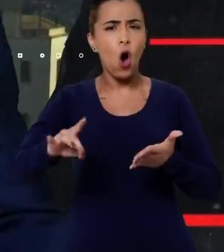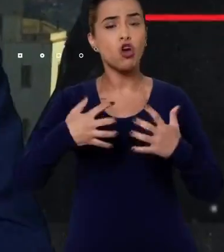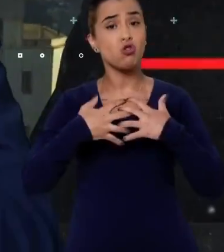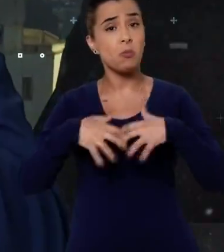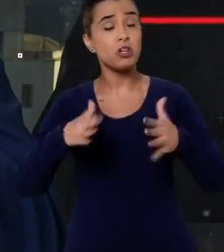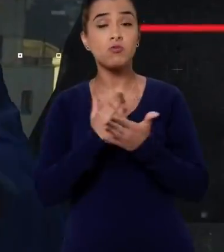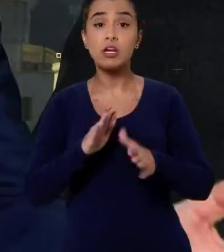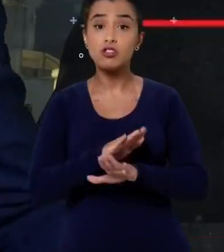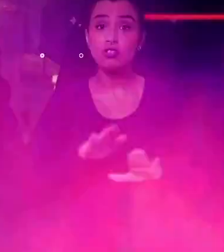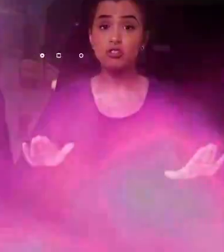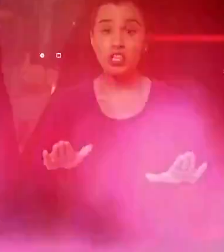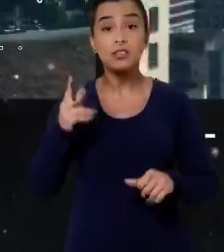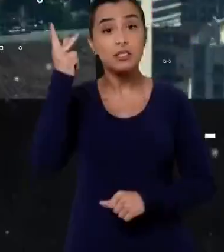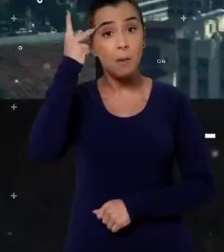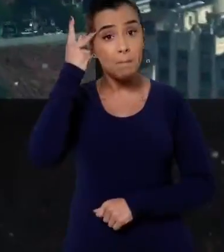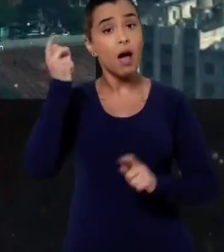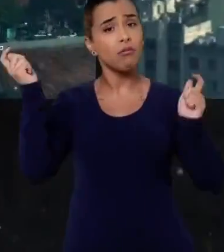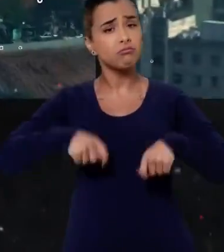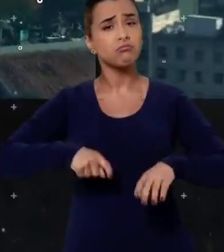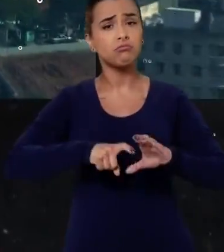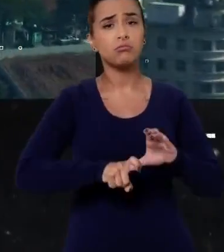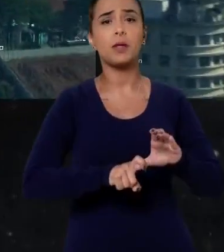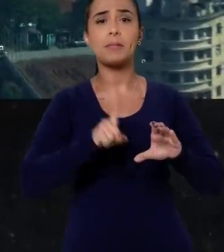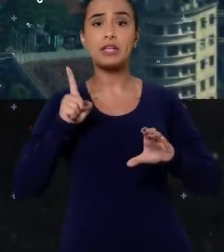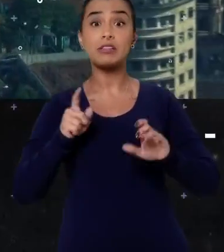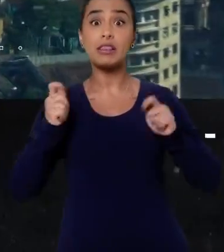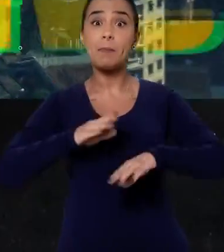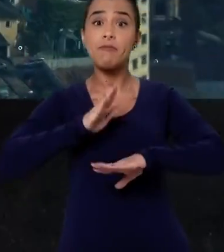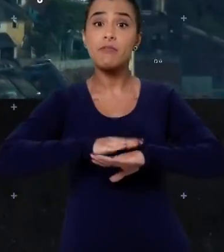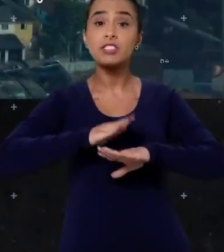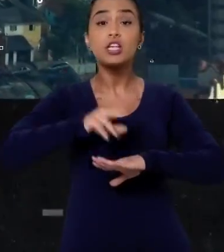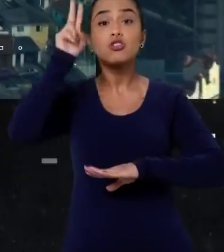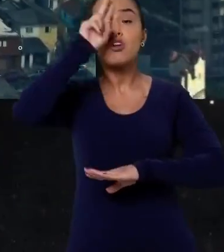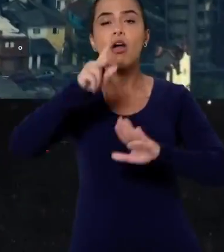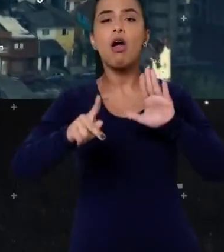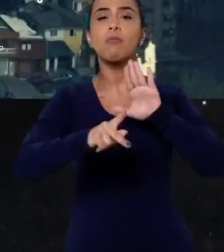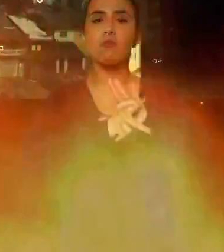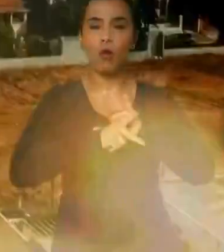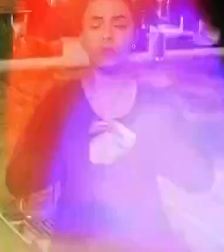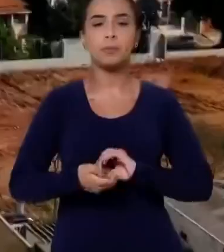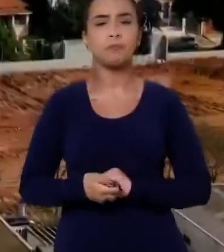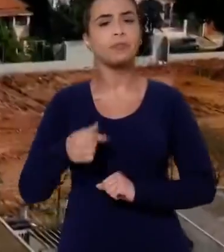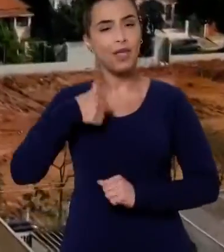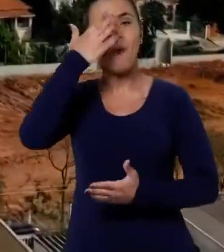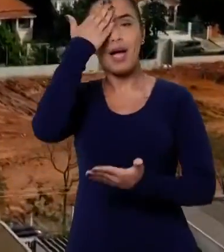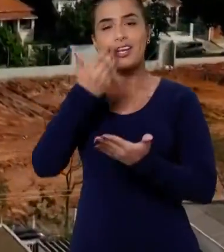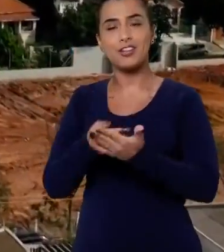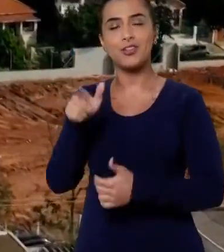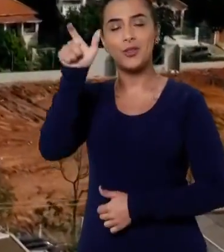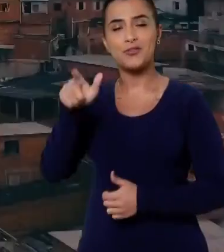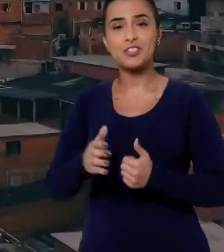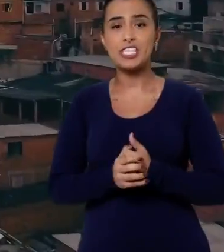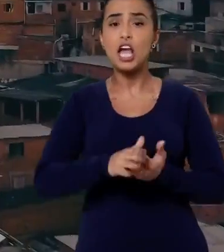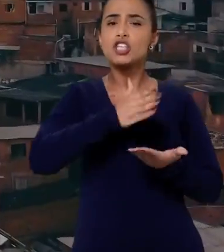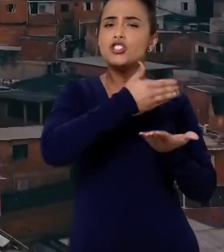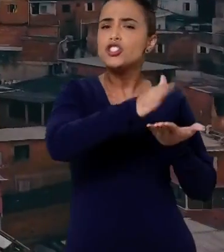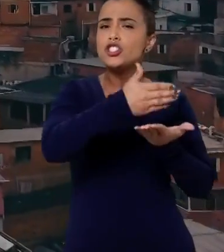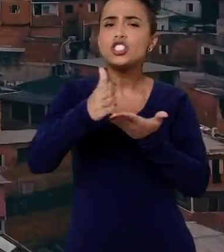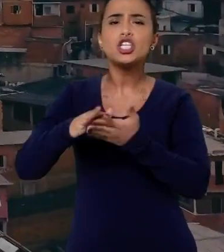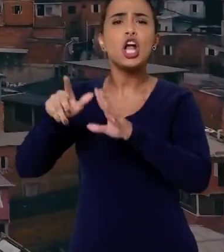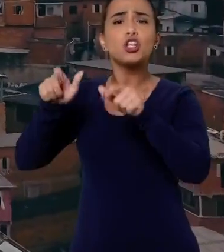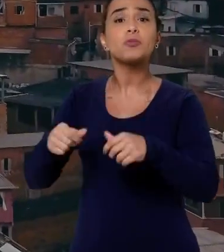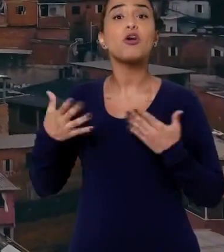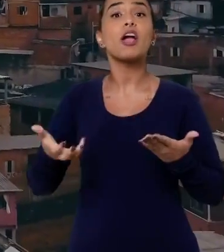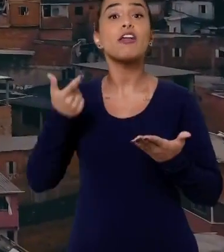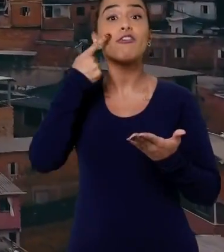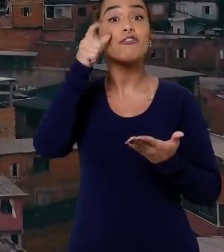Chega de ódio, chega de polarização. São Paulo é independente e faz a sua própria história. E eu acredito em você. Tira essa galera